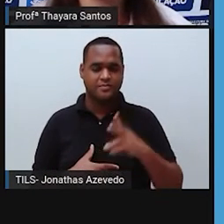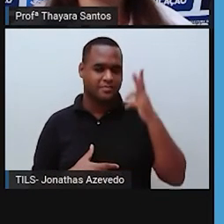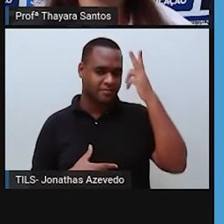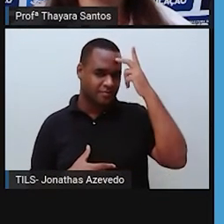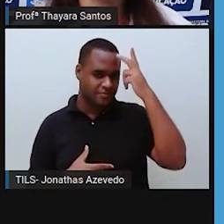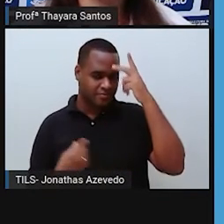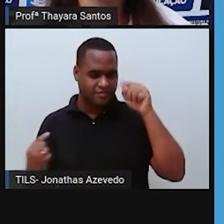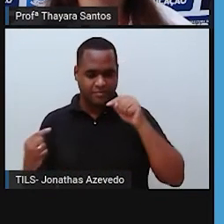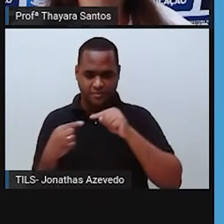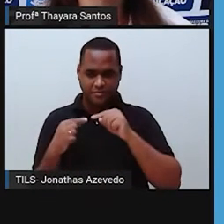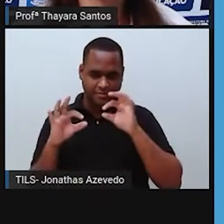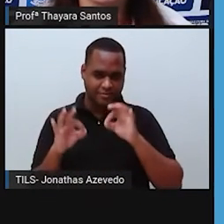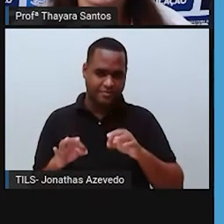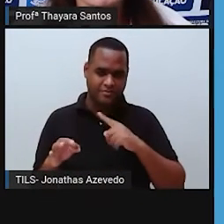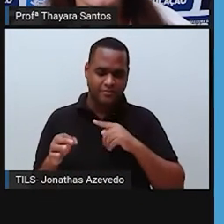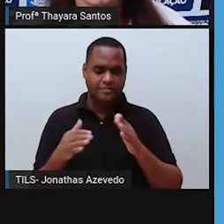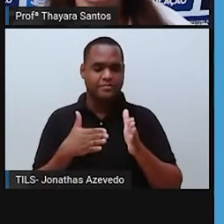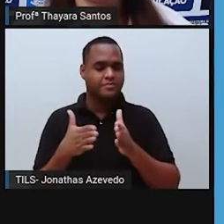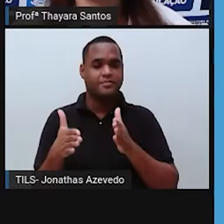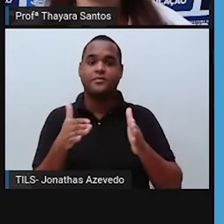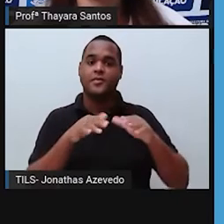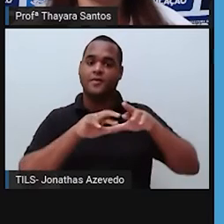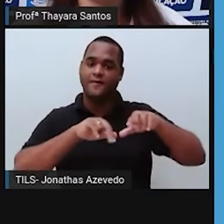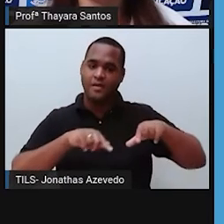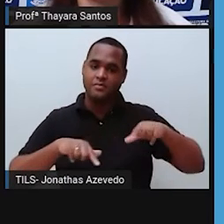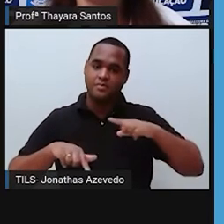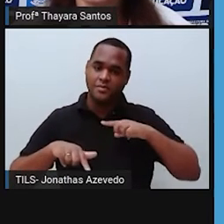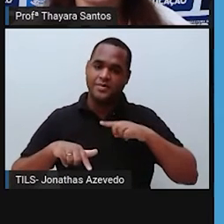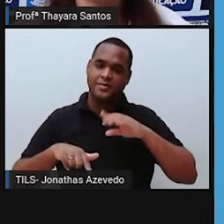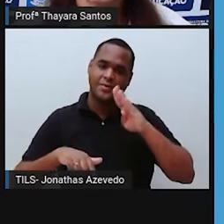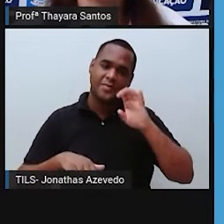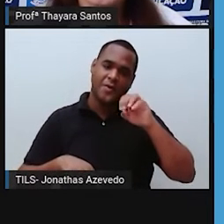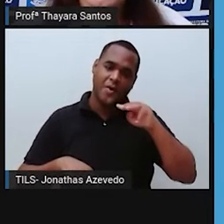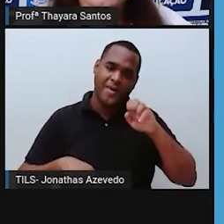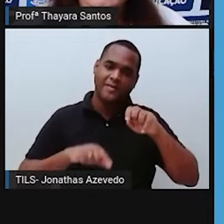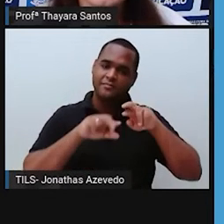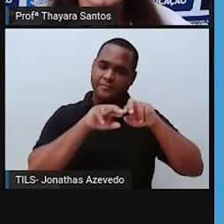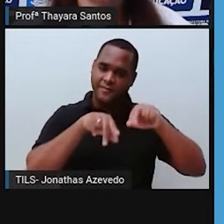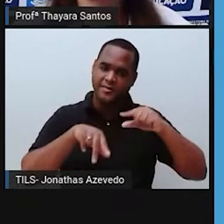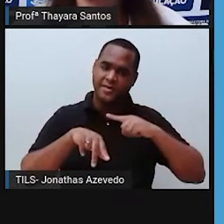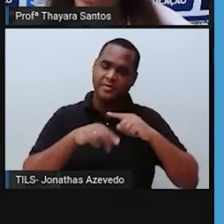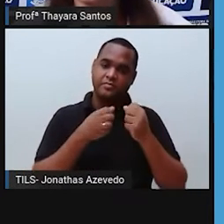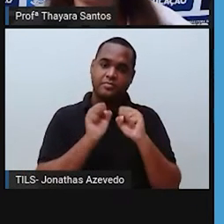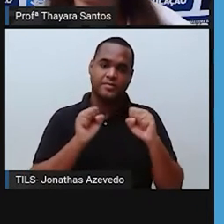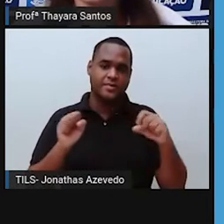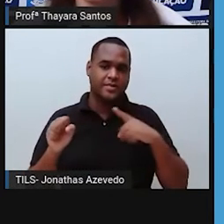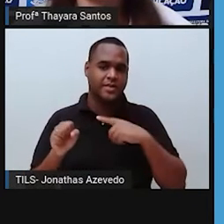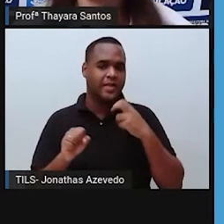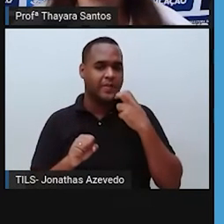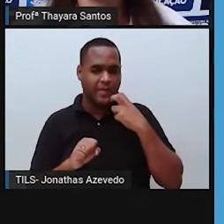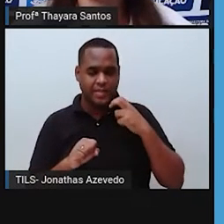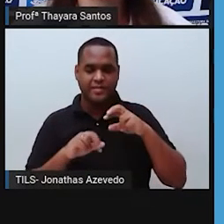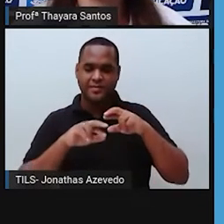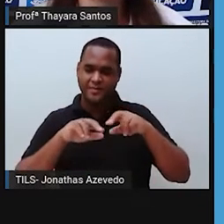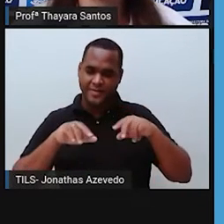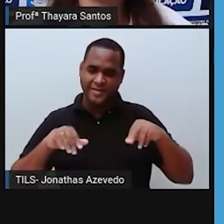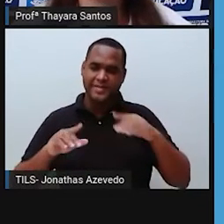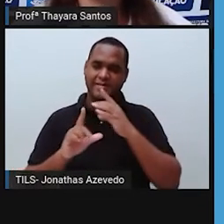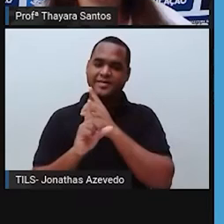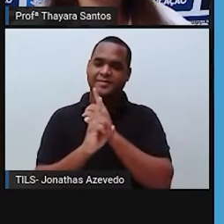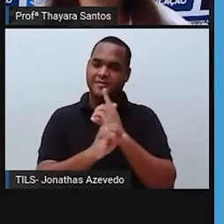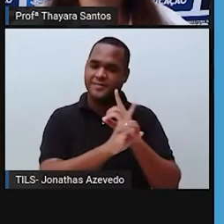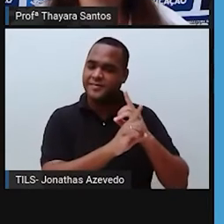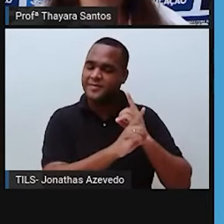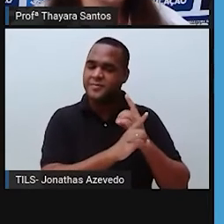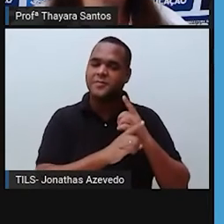que seja assim, porque a gente tem muitos rios lá dentro desse bioma. Então, tem uma diversidade muito grande de peixes também sendo encontrados lá.